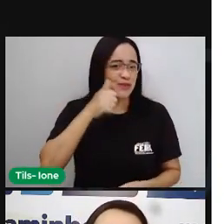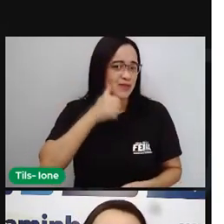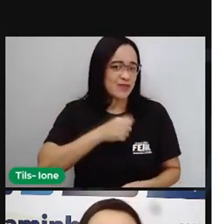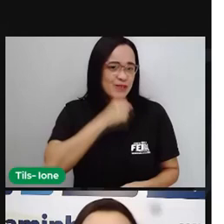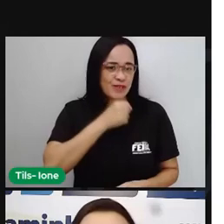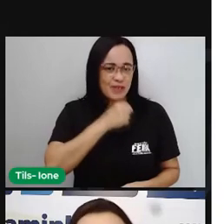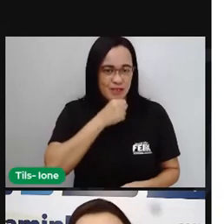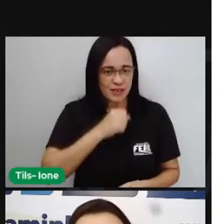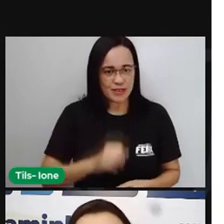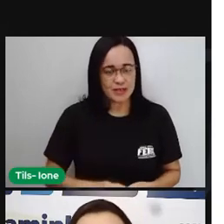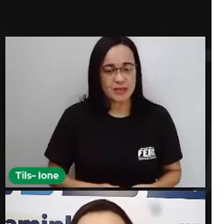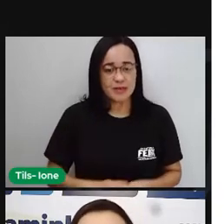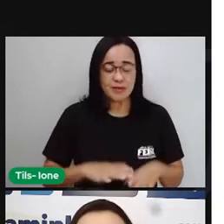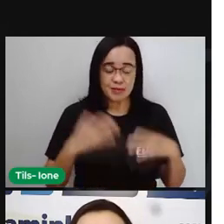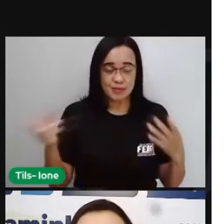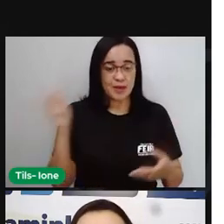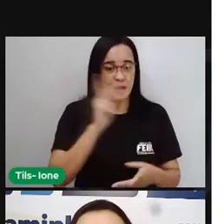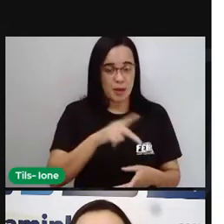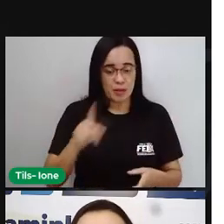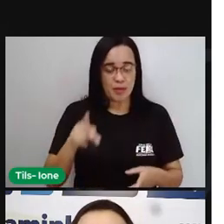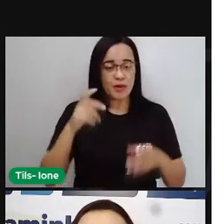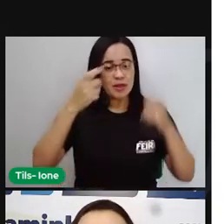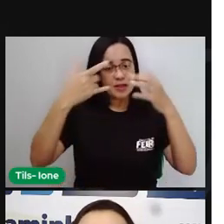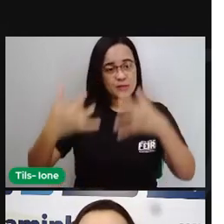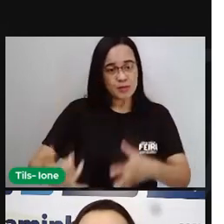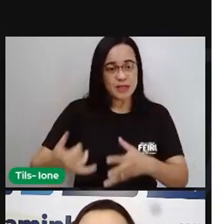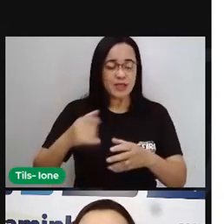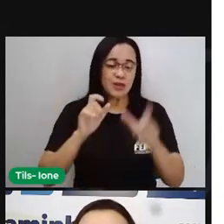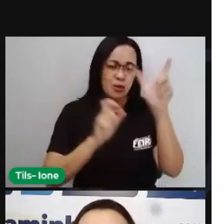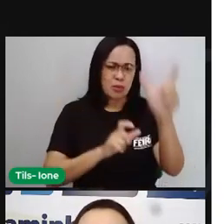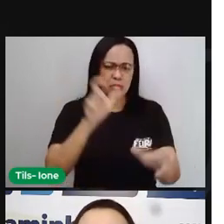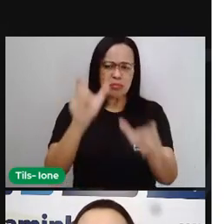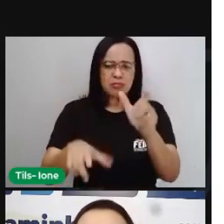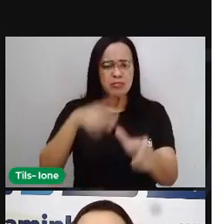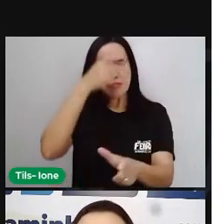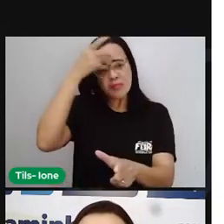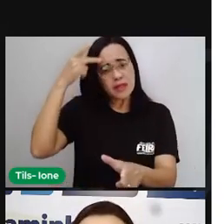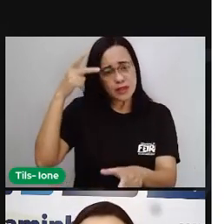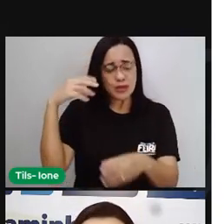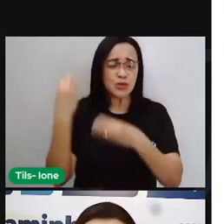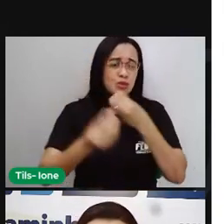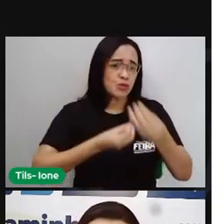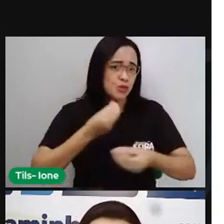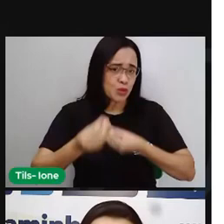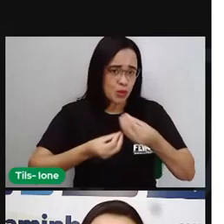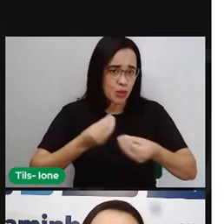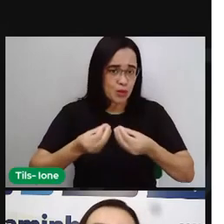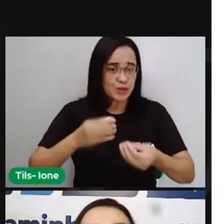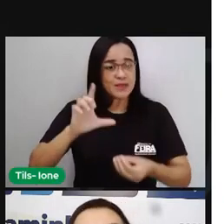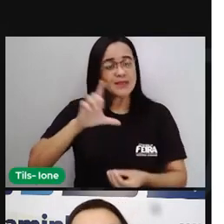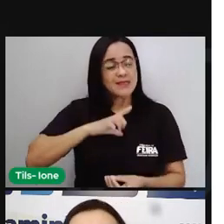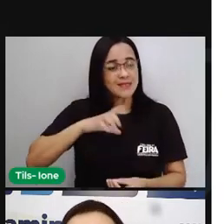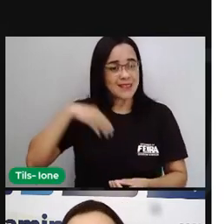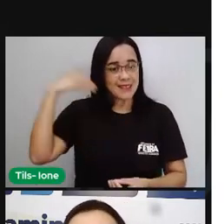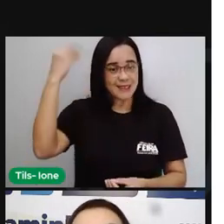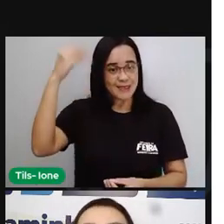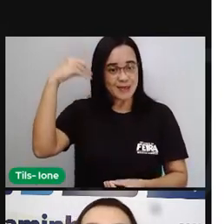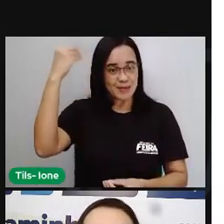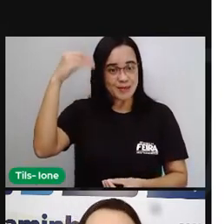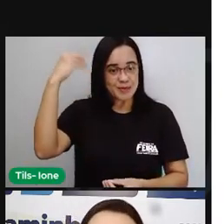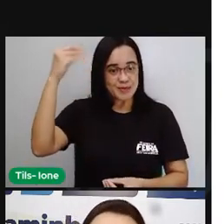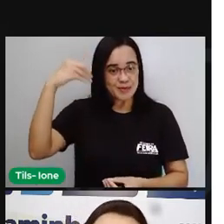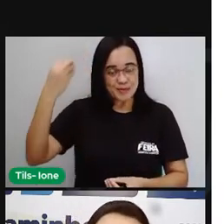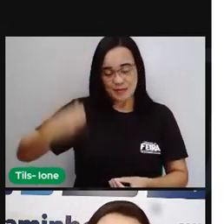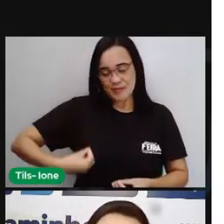E aí, como a Pró já falou, os avós, eles são pessoas que possuem muita experiência de vida e muitos